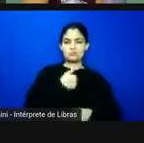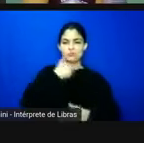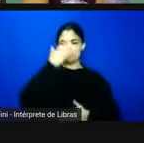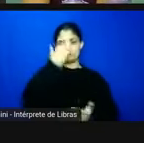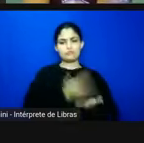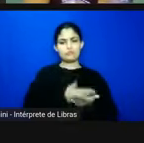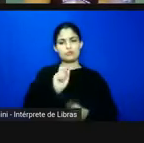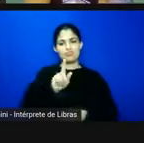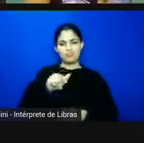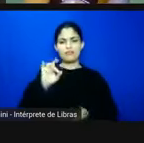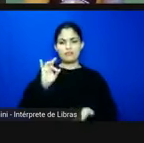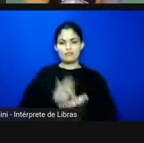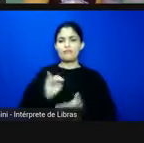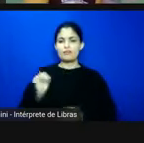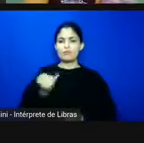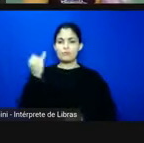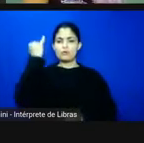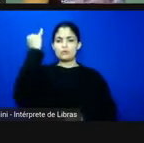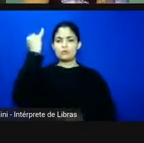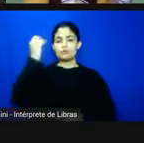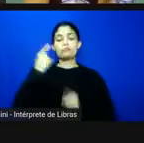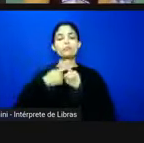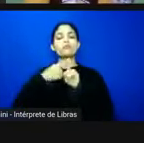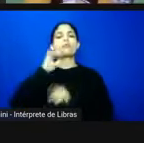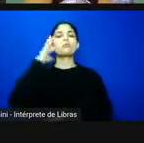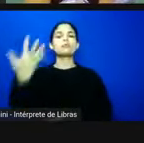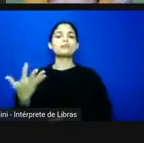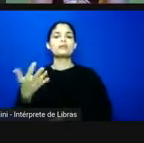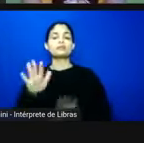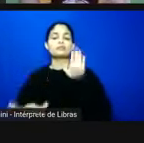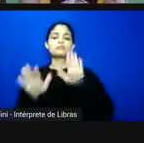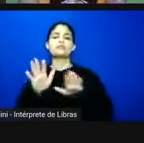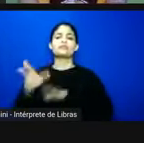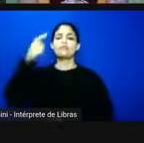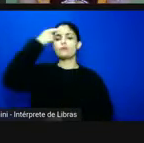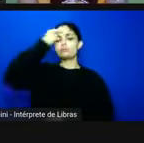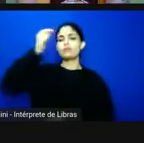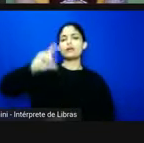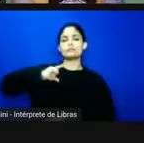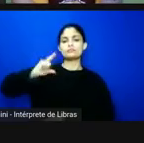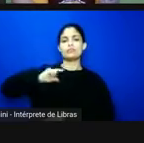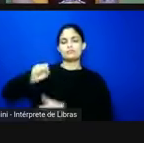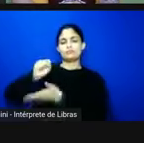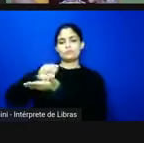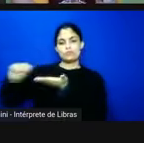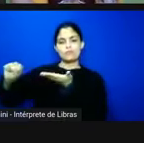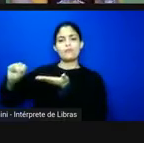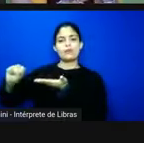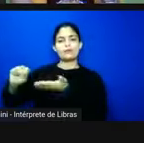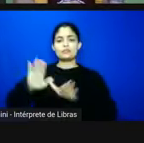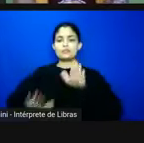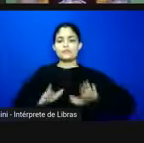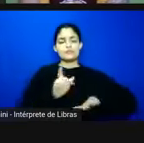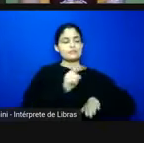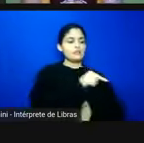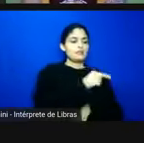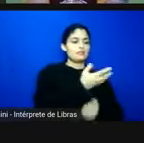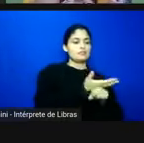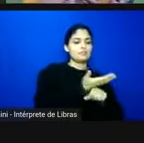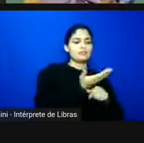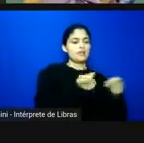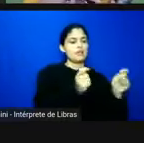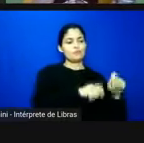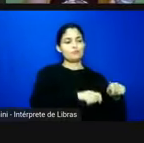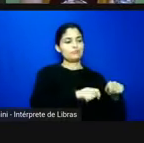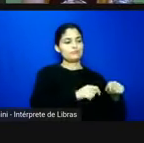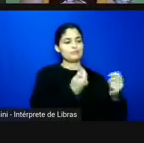acontece quando a gente está na graduação né tem um determinado semestre e aí quando tem aquela cadeira que tu não precisa dar aula né por exemplo a